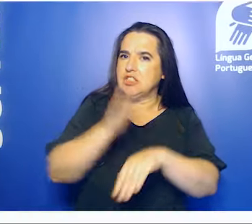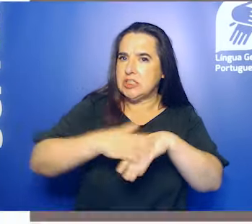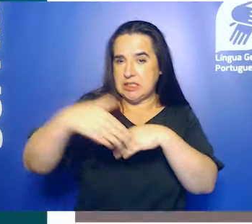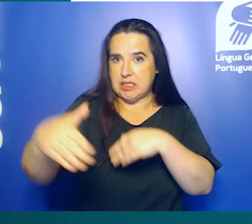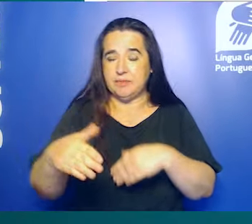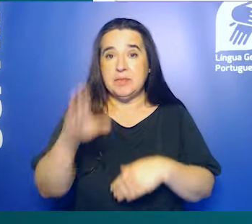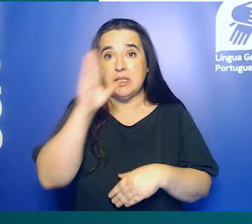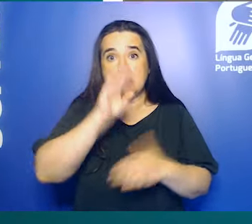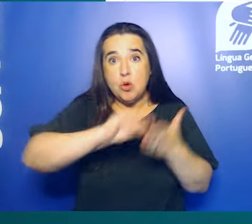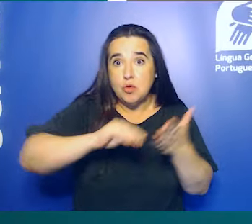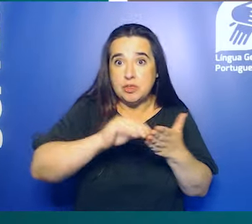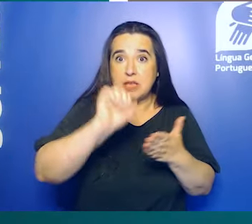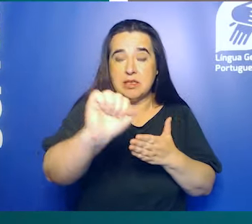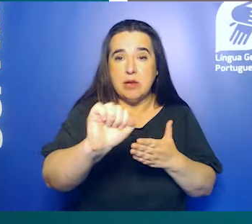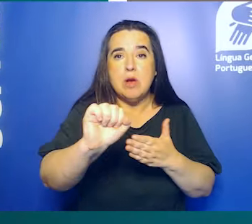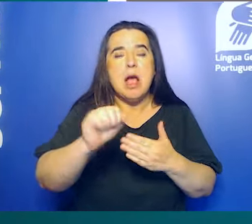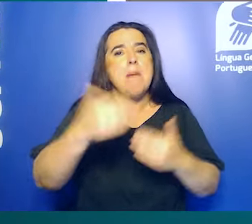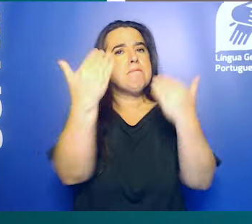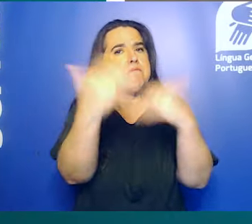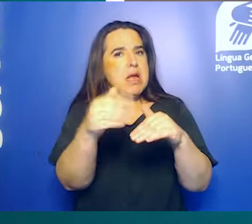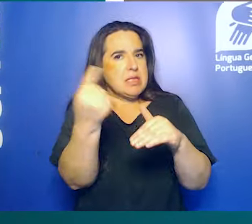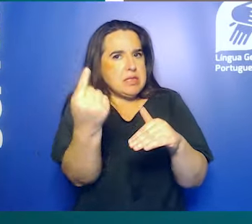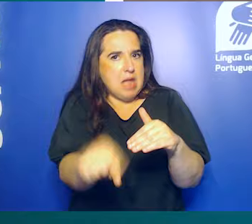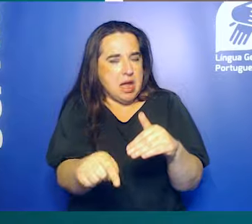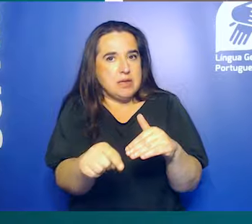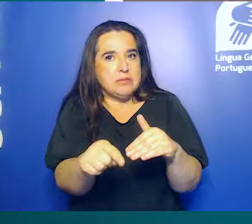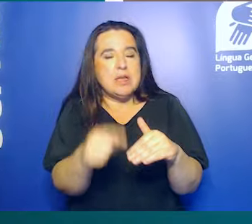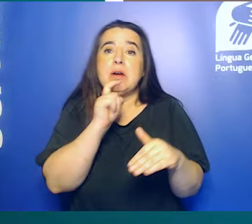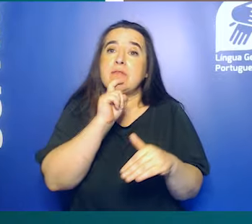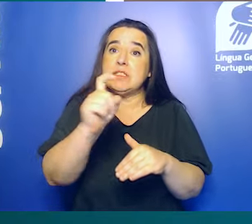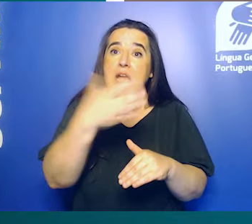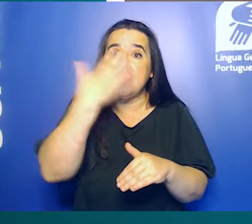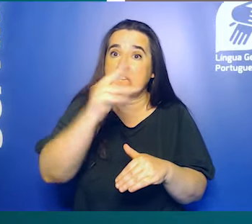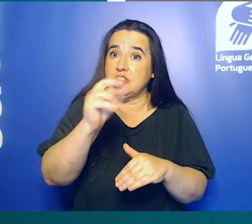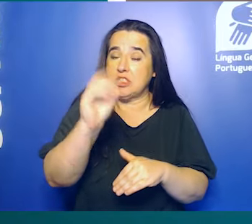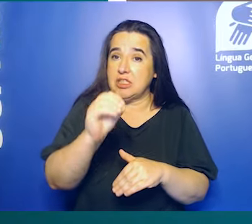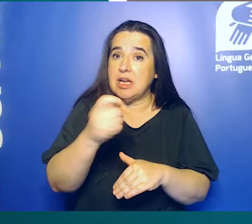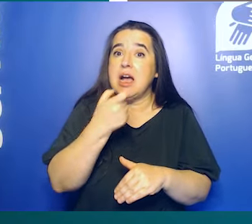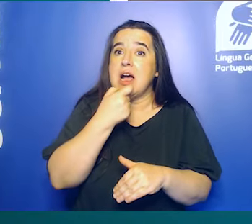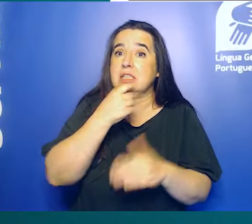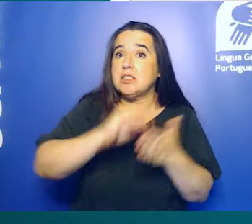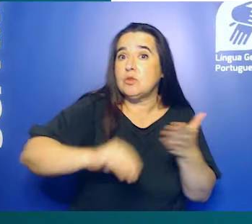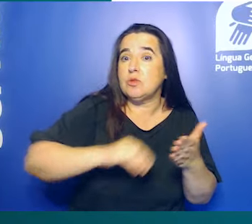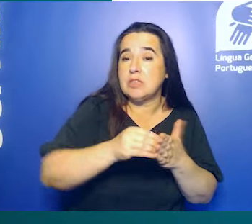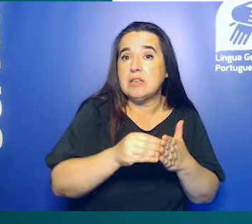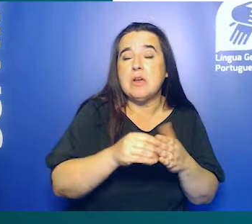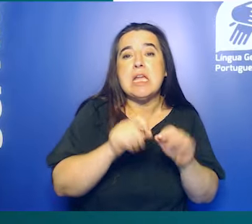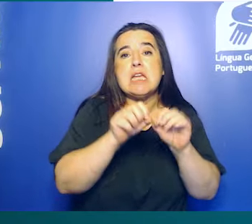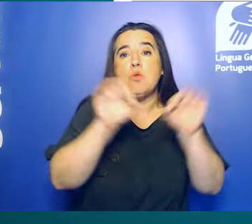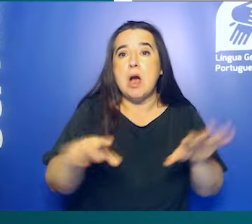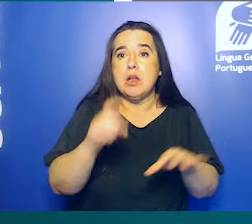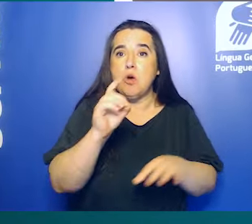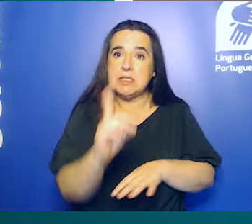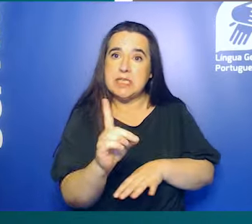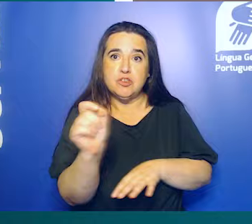saída. Se o seu contrato é a termo certo, terá de respeitar uma antecedência de 30 dias se o contrato tiver duração igual ou